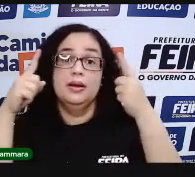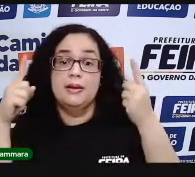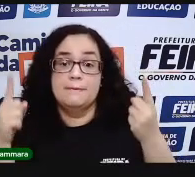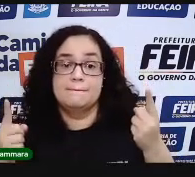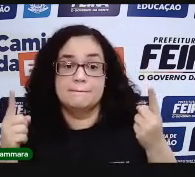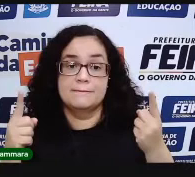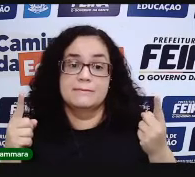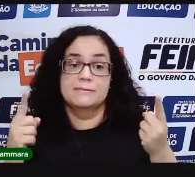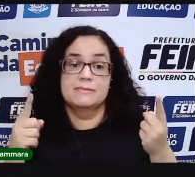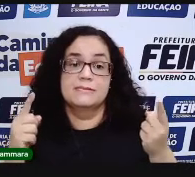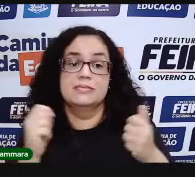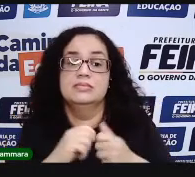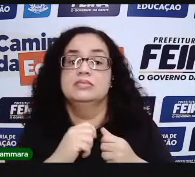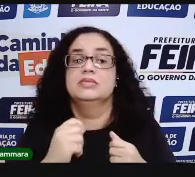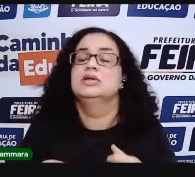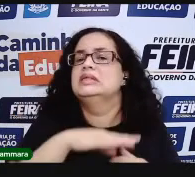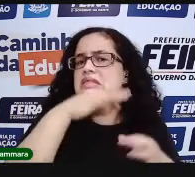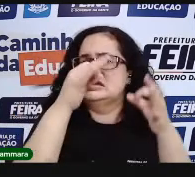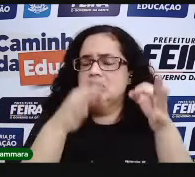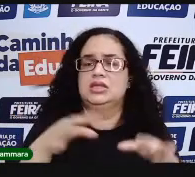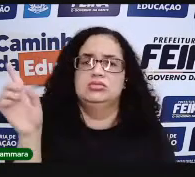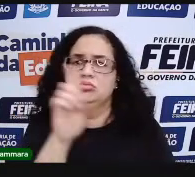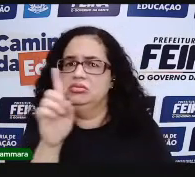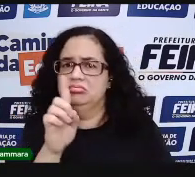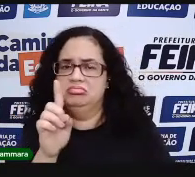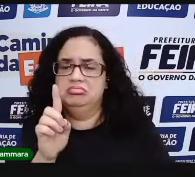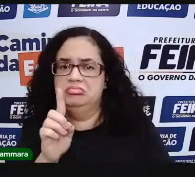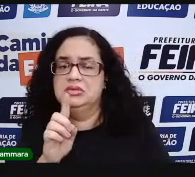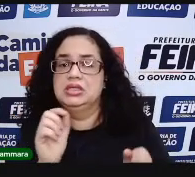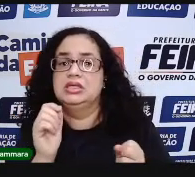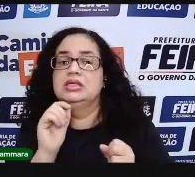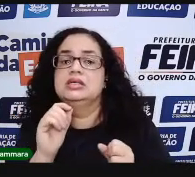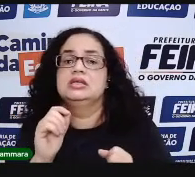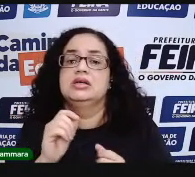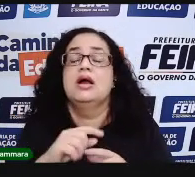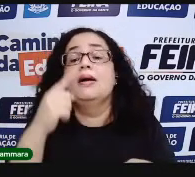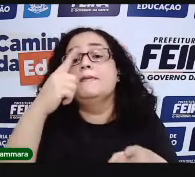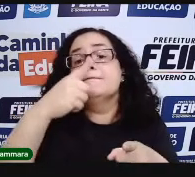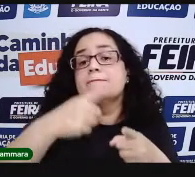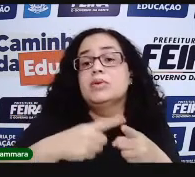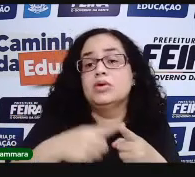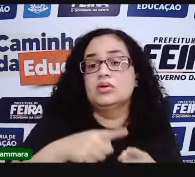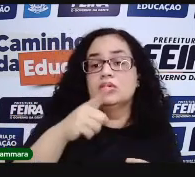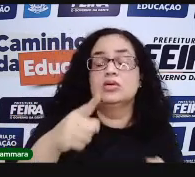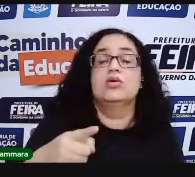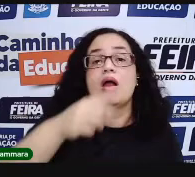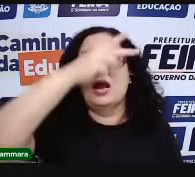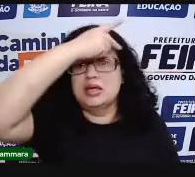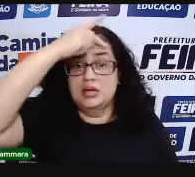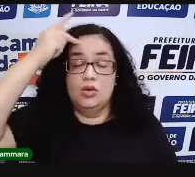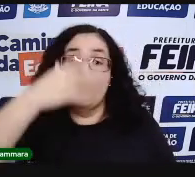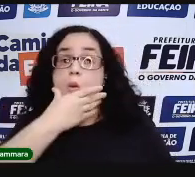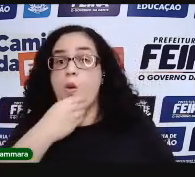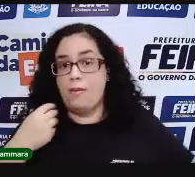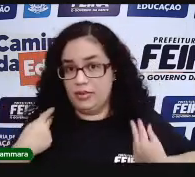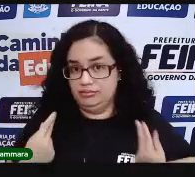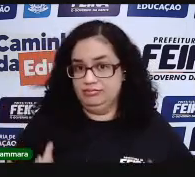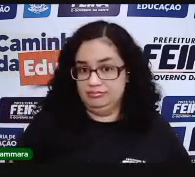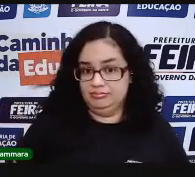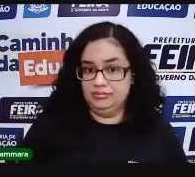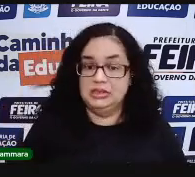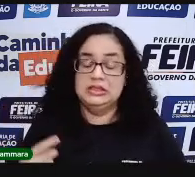essa alternativa, ela não deu muito certo por muito tempo. Ela não deu certo por muito tempo. Por quê? O homem